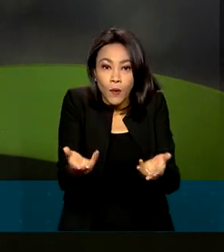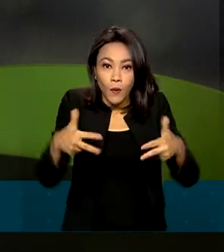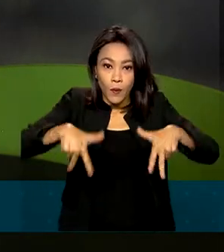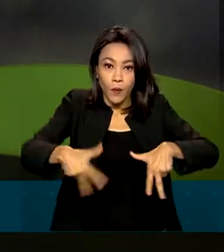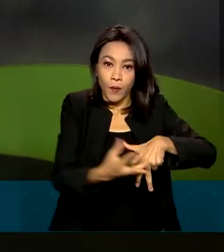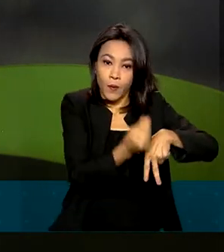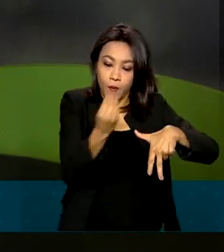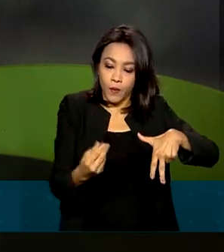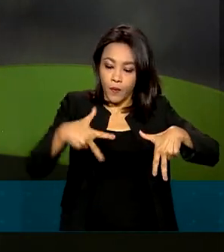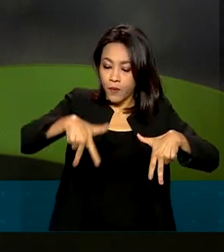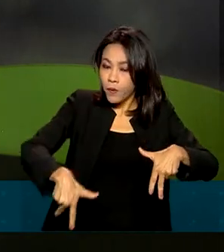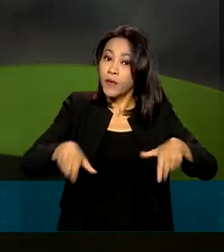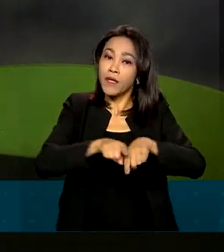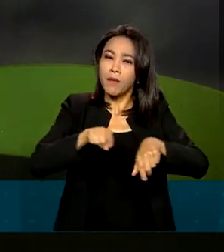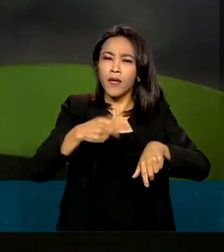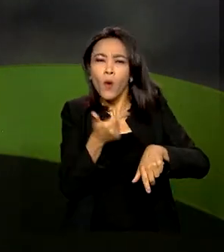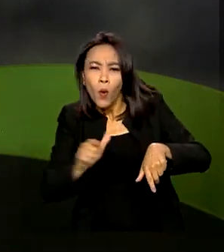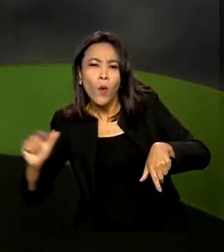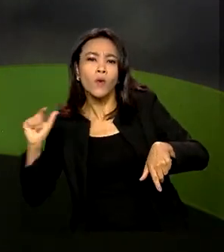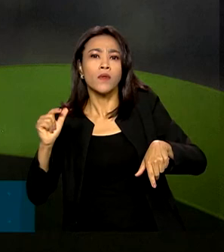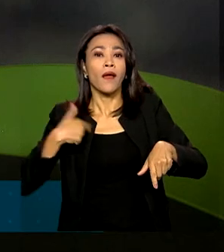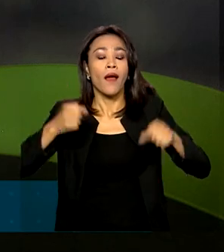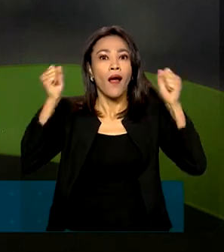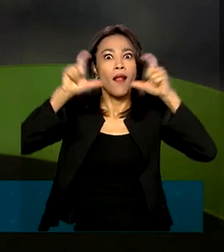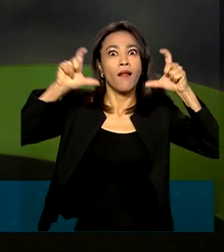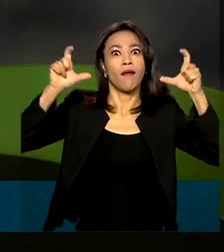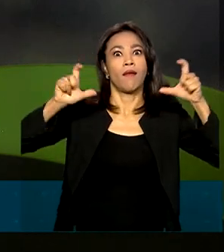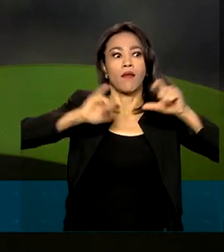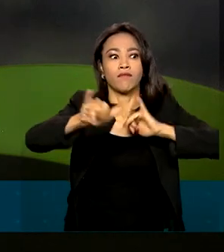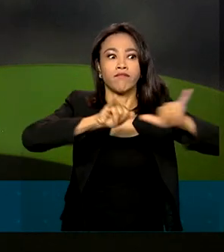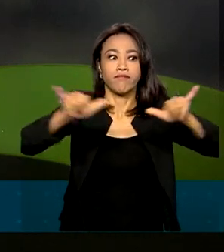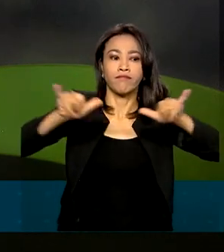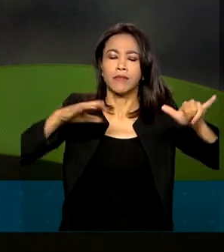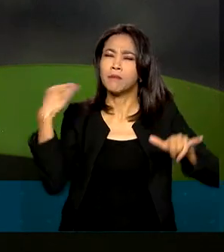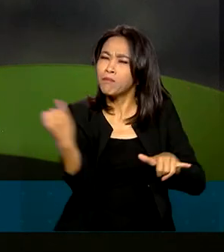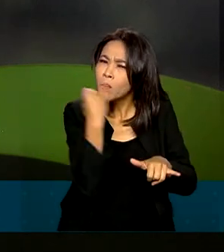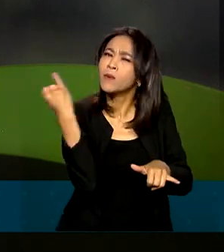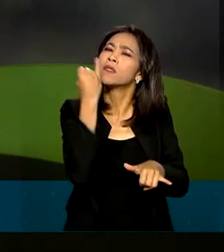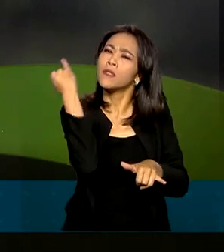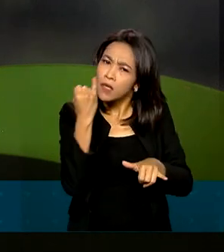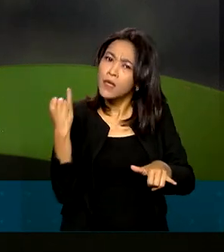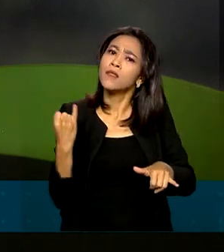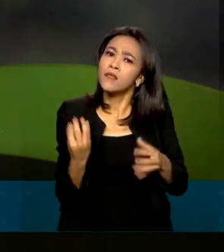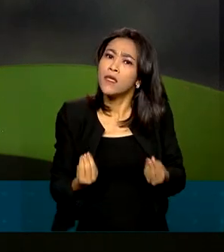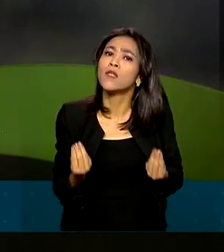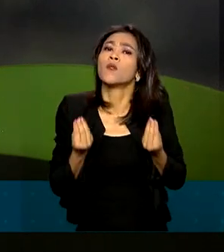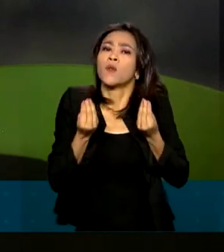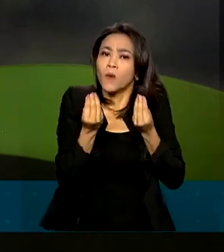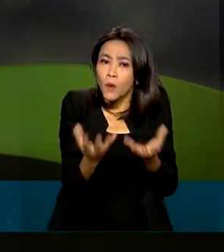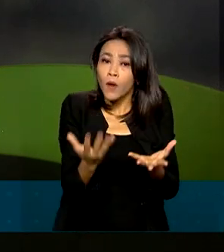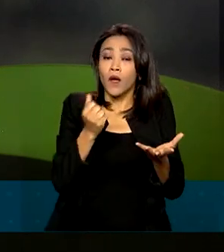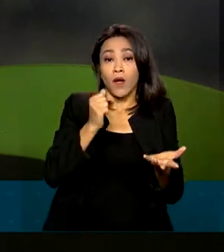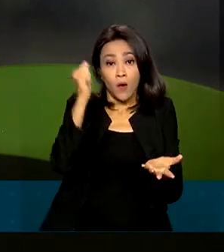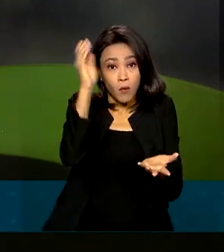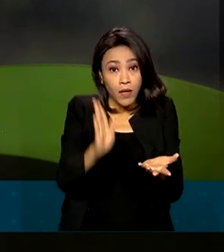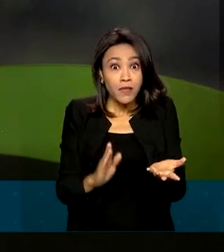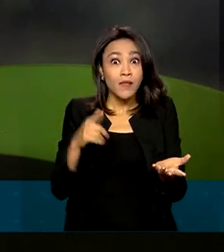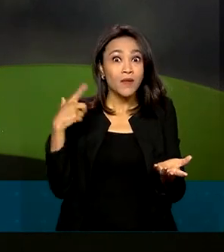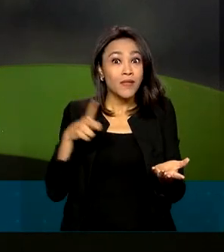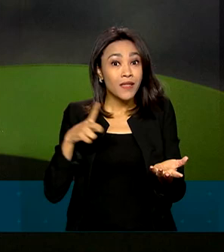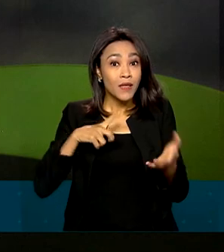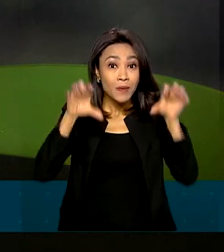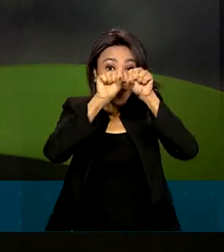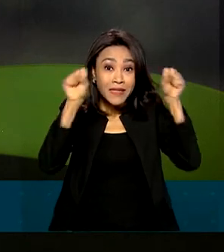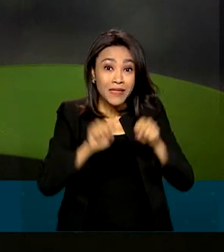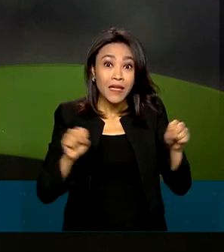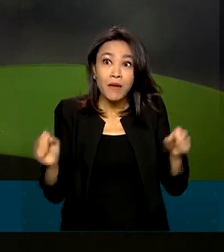de 2022 quer alertar a população sobre a importância da doação. O Brasil possui o maior programa público de transplante de